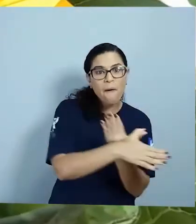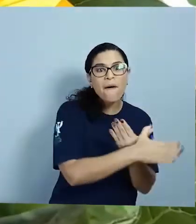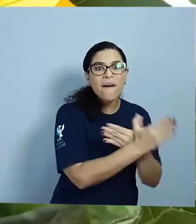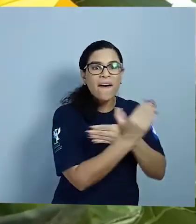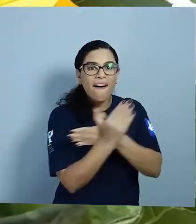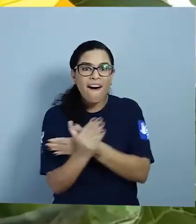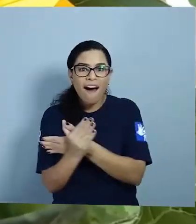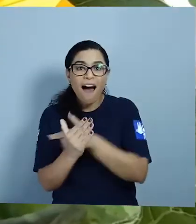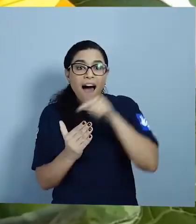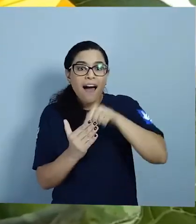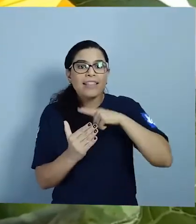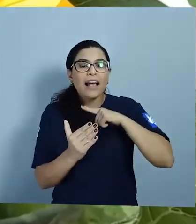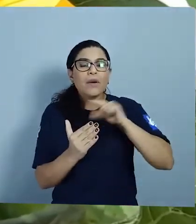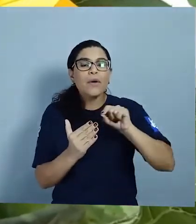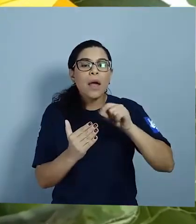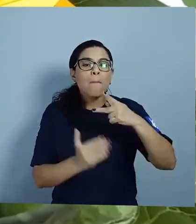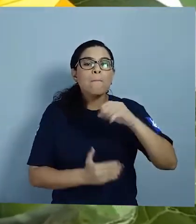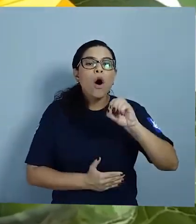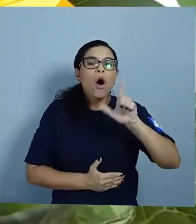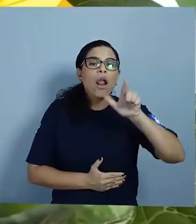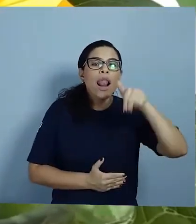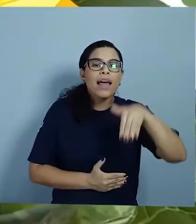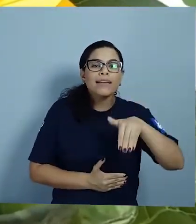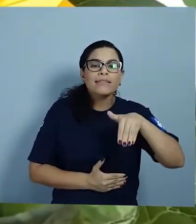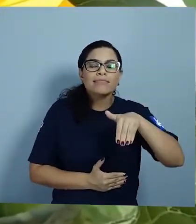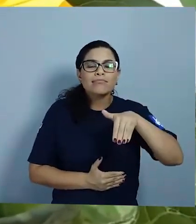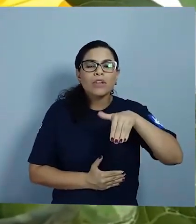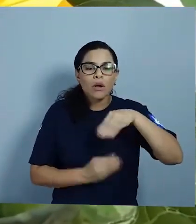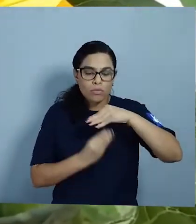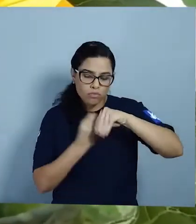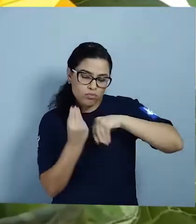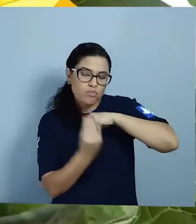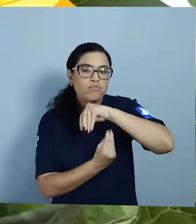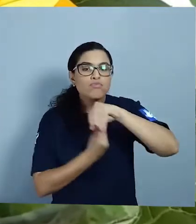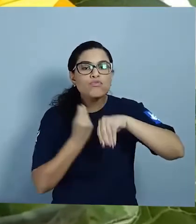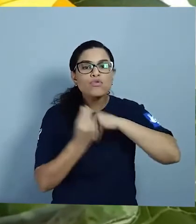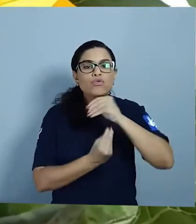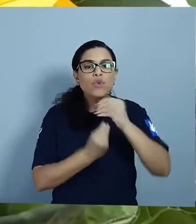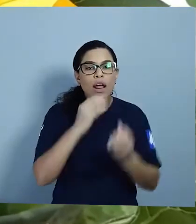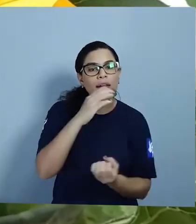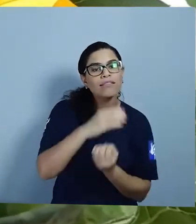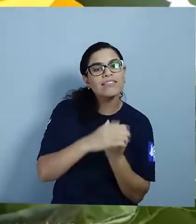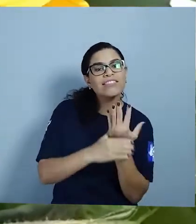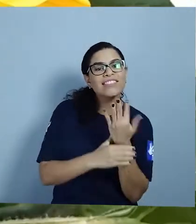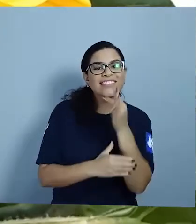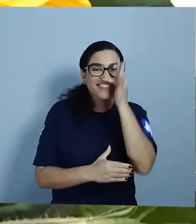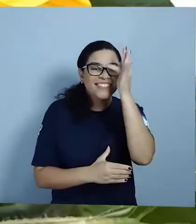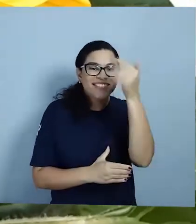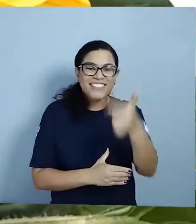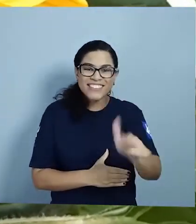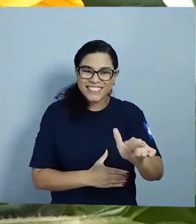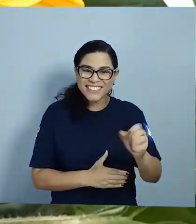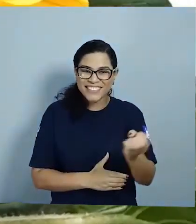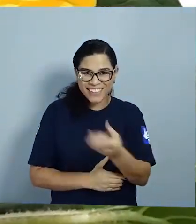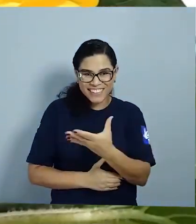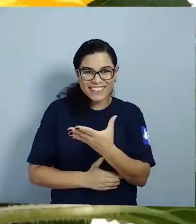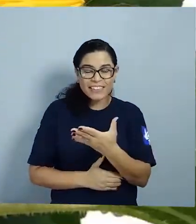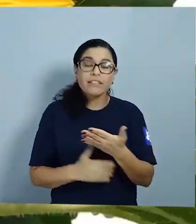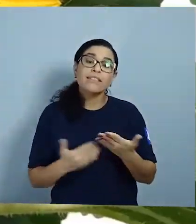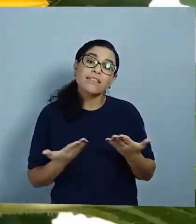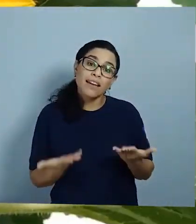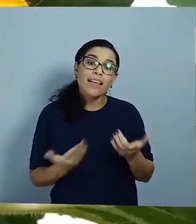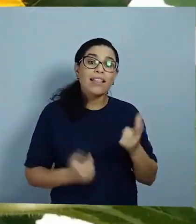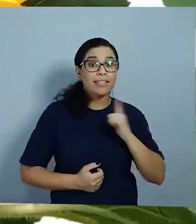carregando em suas patinhas Um pouco do pólen Isso mesmo Quando esses pedacinhos se misturam A flor é fecundada